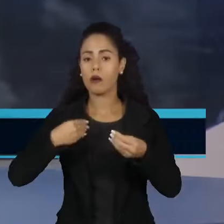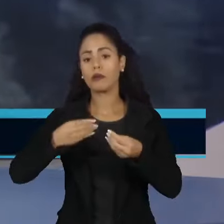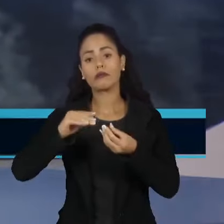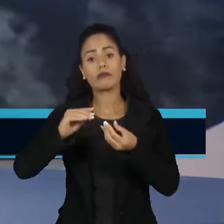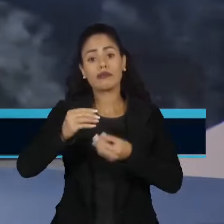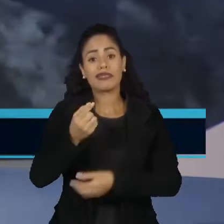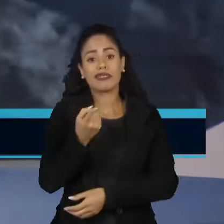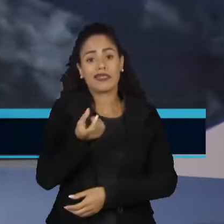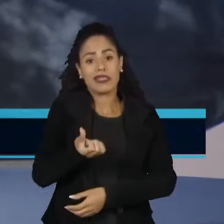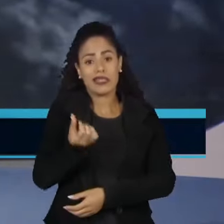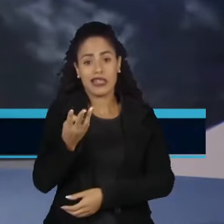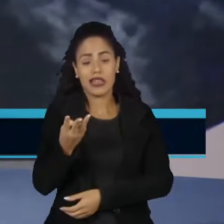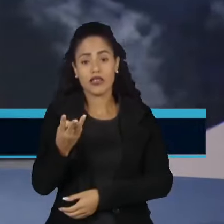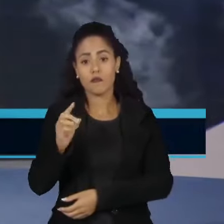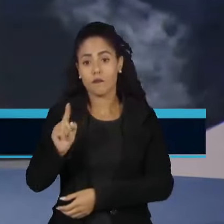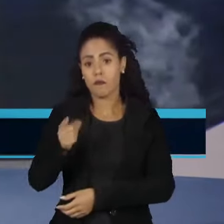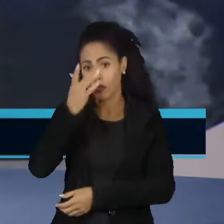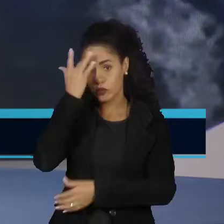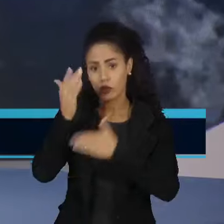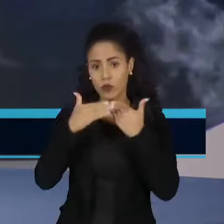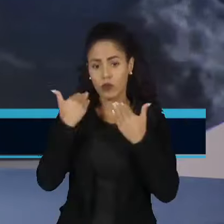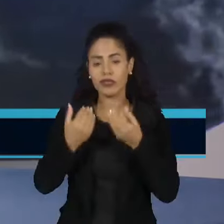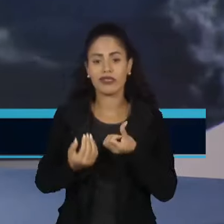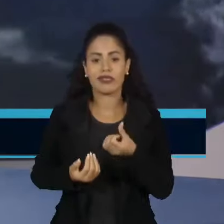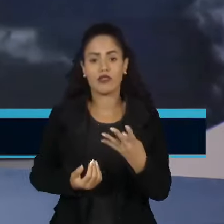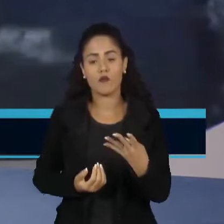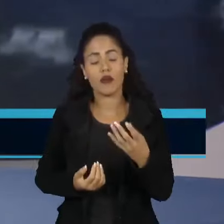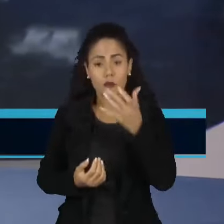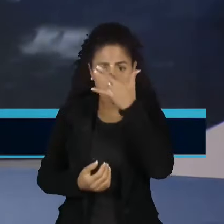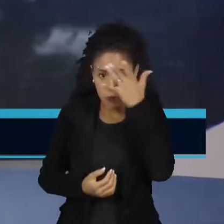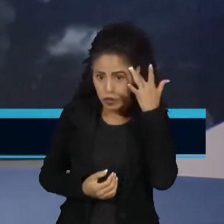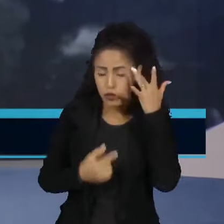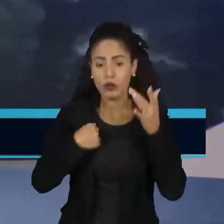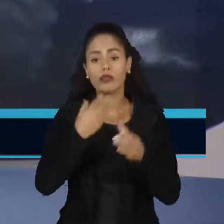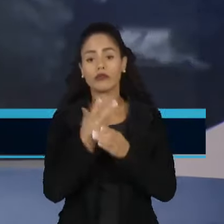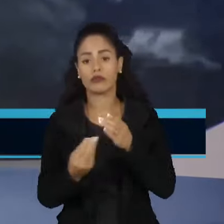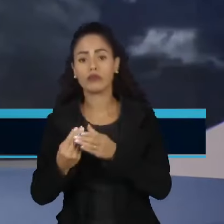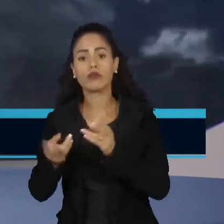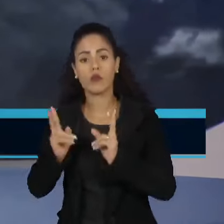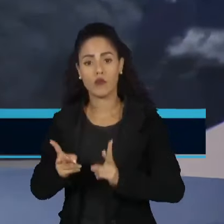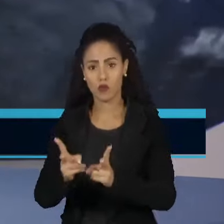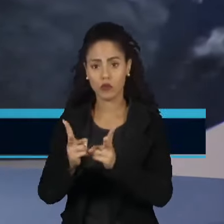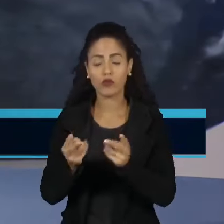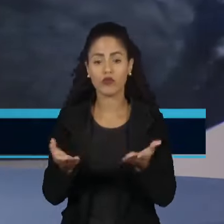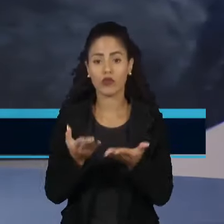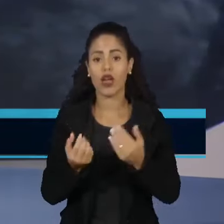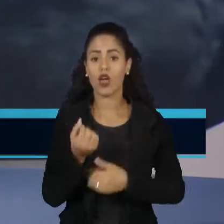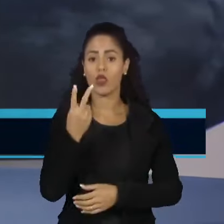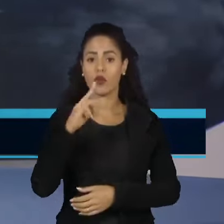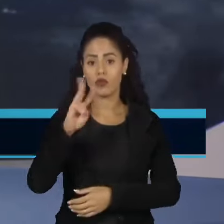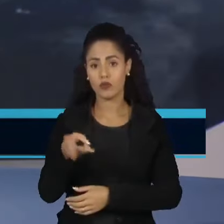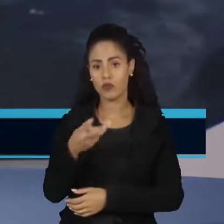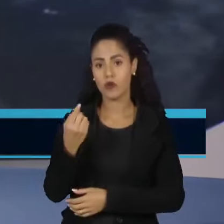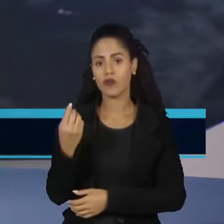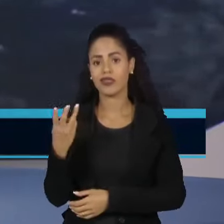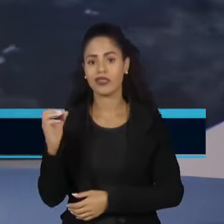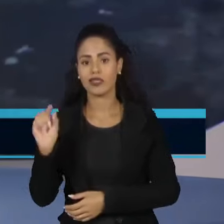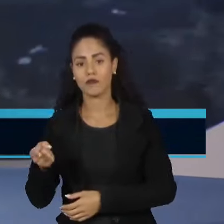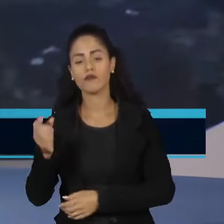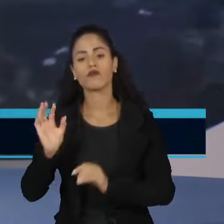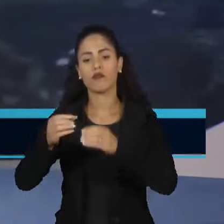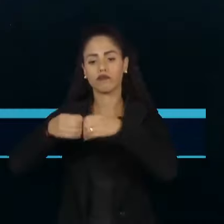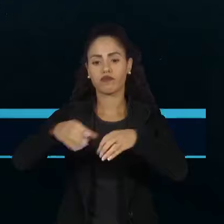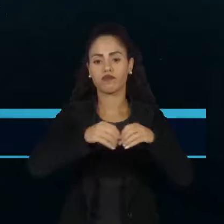163 mortos, 64 pessoas estão desaparecidas e 2 milhões e 300 mil foram